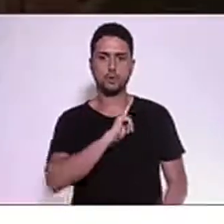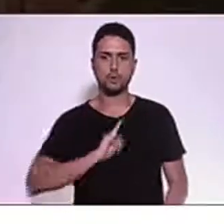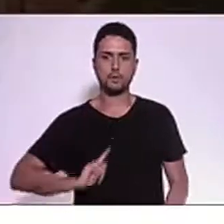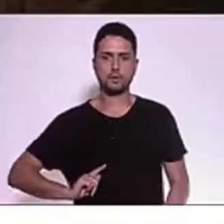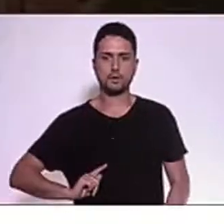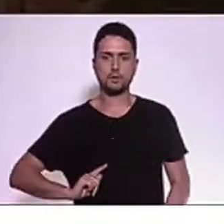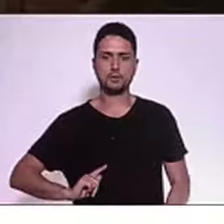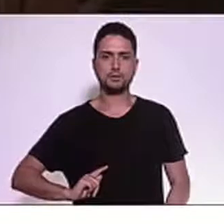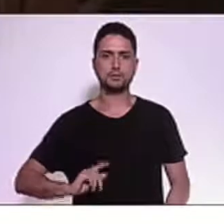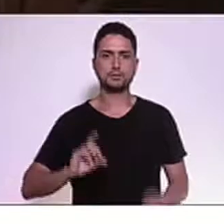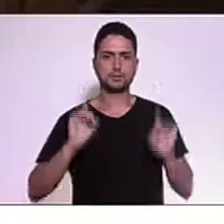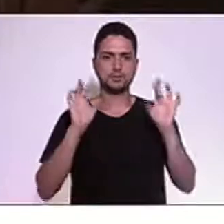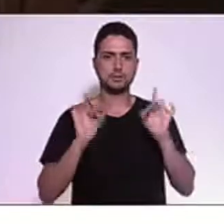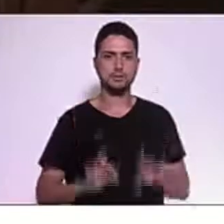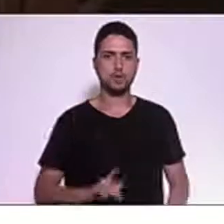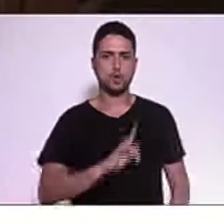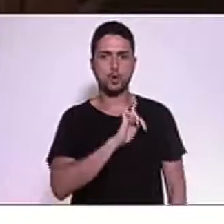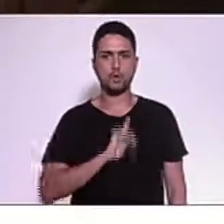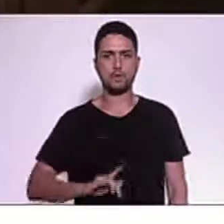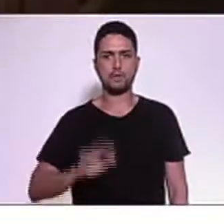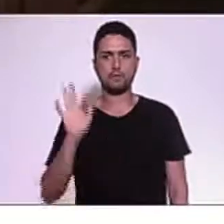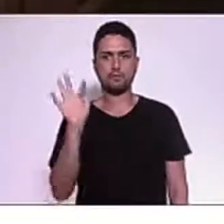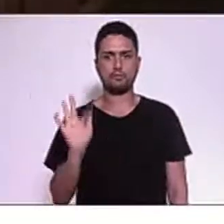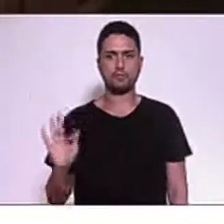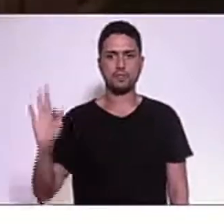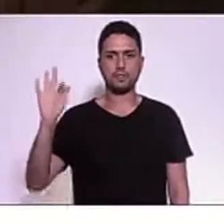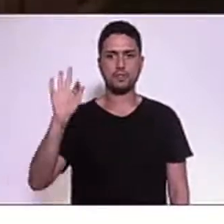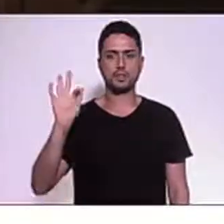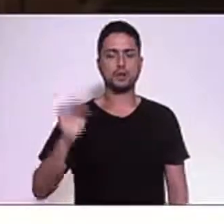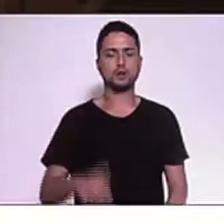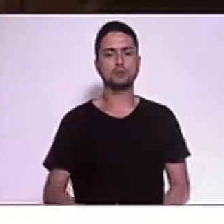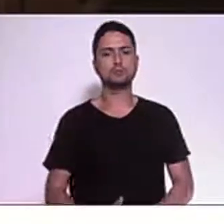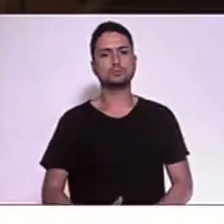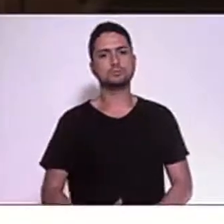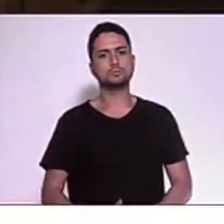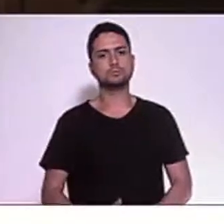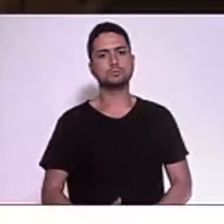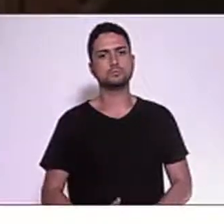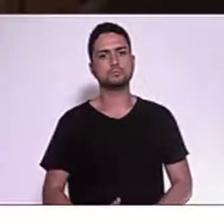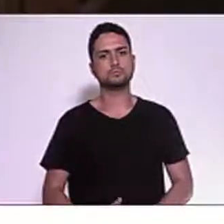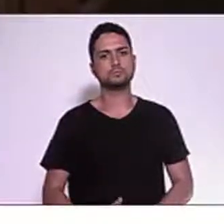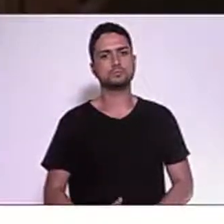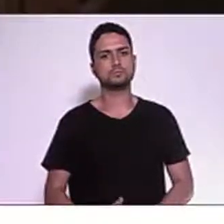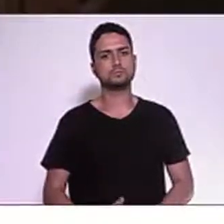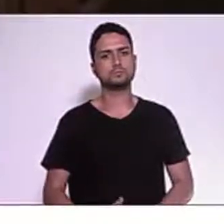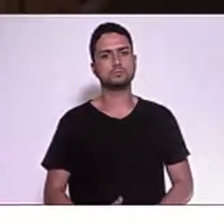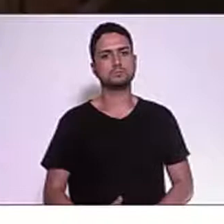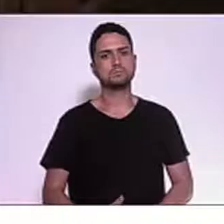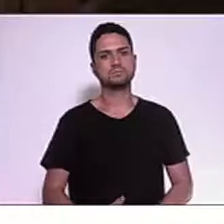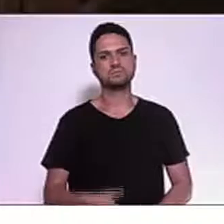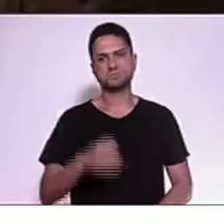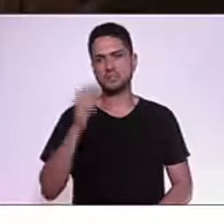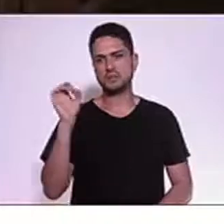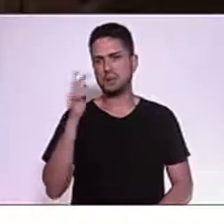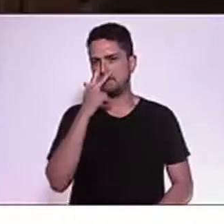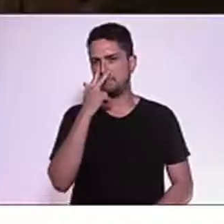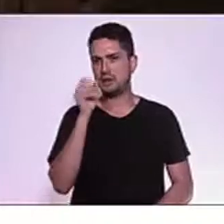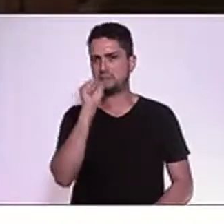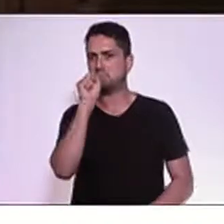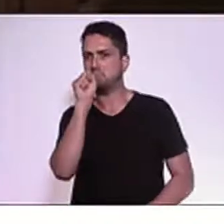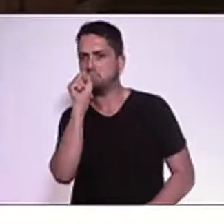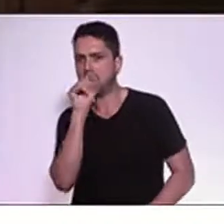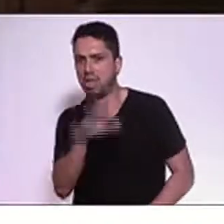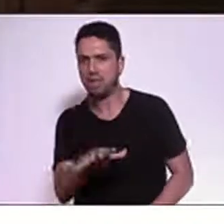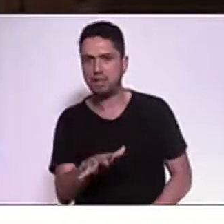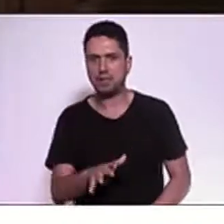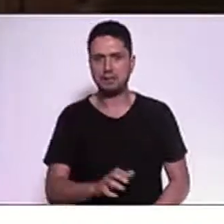e em especial do governo federal, que tem vomitado, e a palavra é essa mesmo, muitas